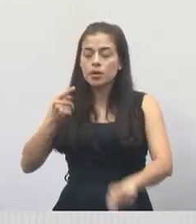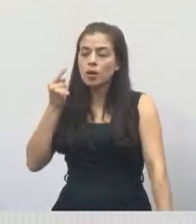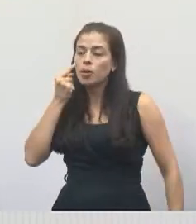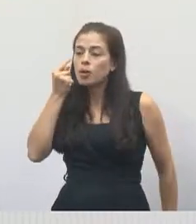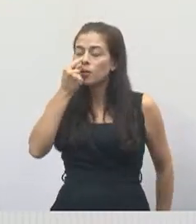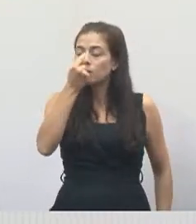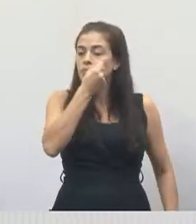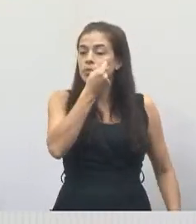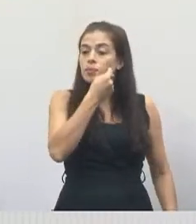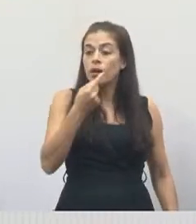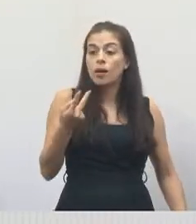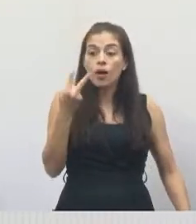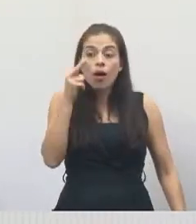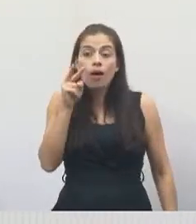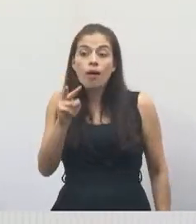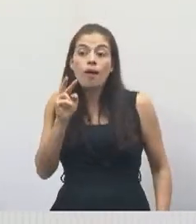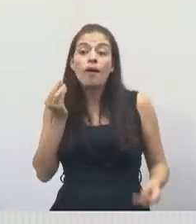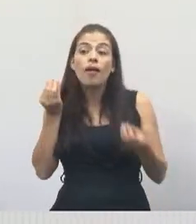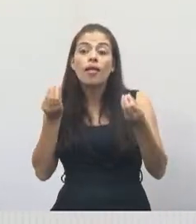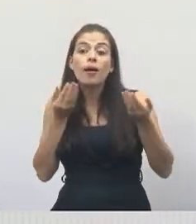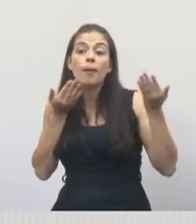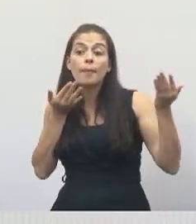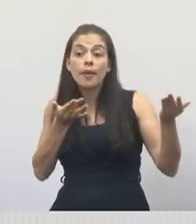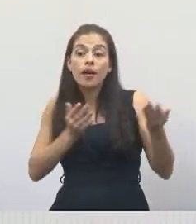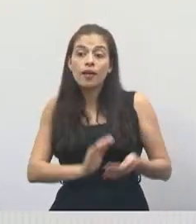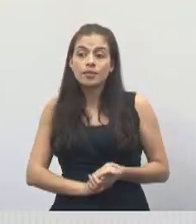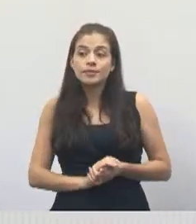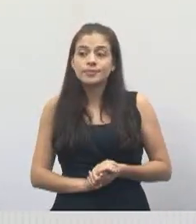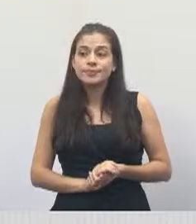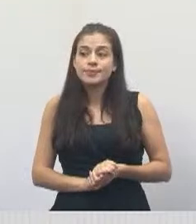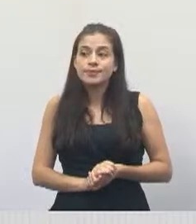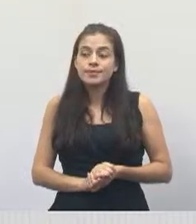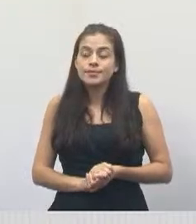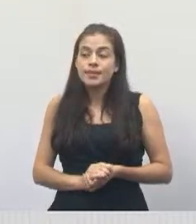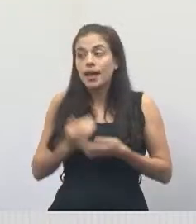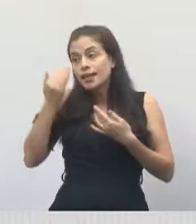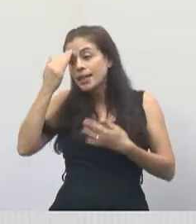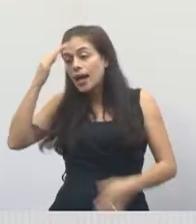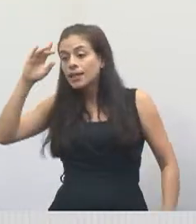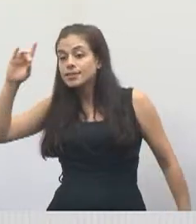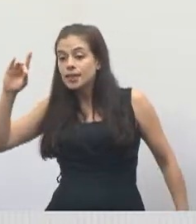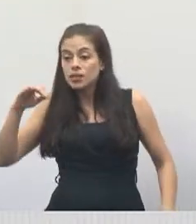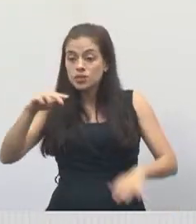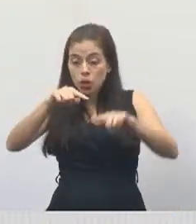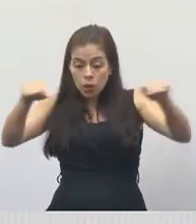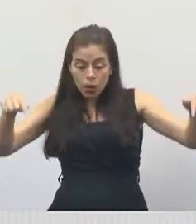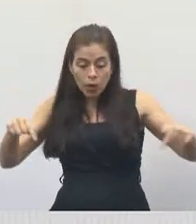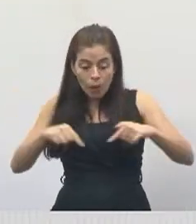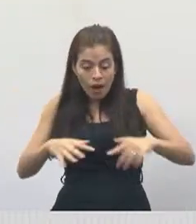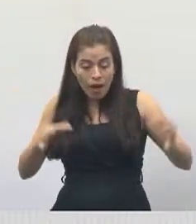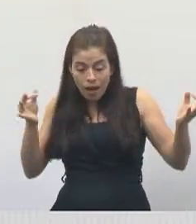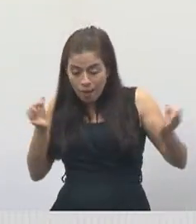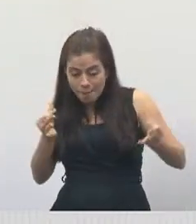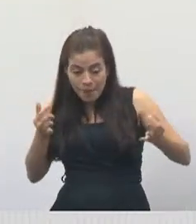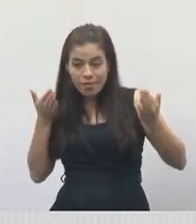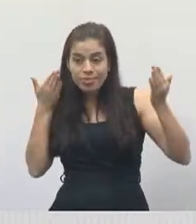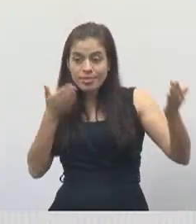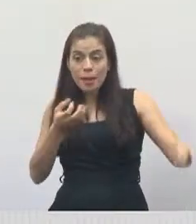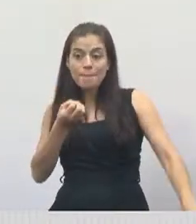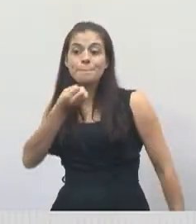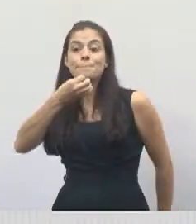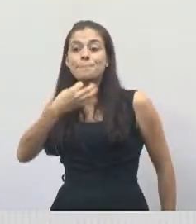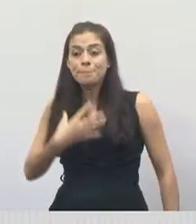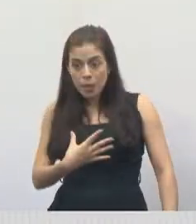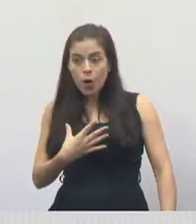Olha como é que está ficando a quadra. Ótimo. Graças a Deus, a quadra está ótima. Vai ser uma boa